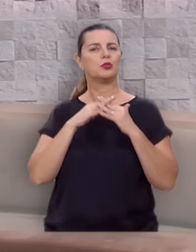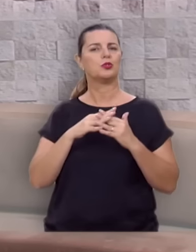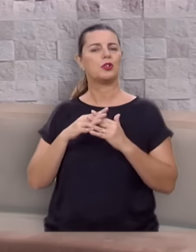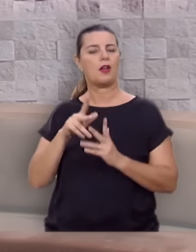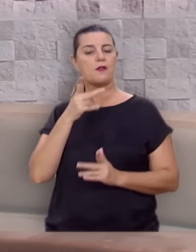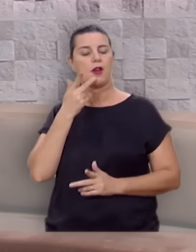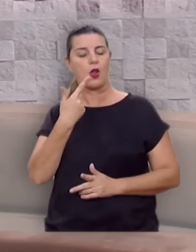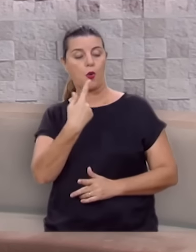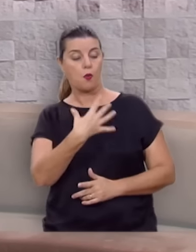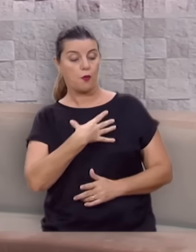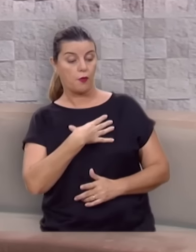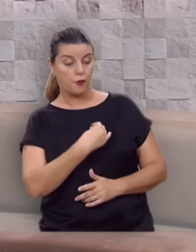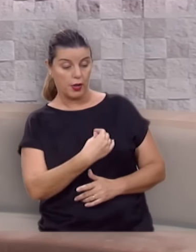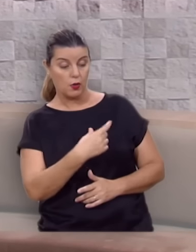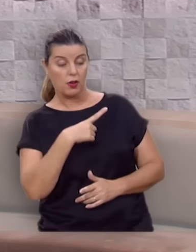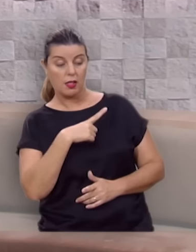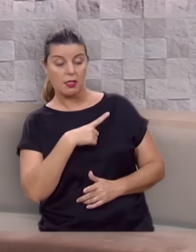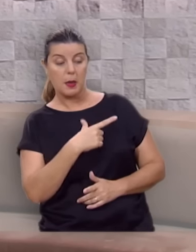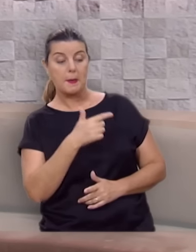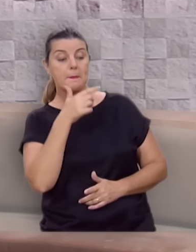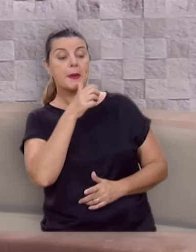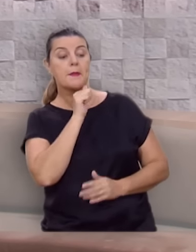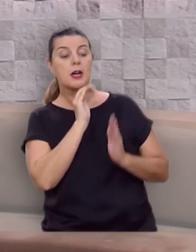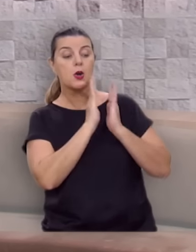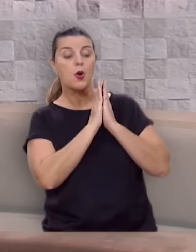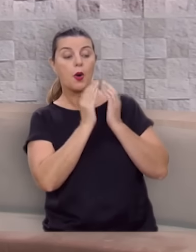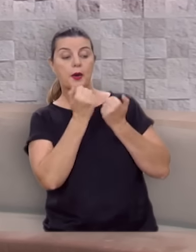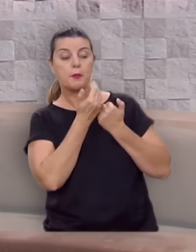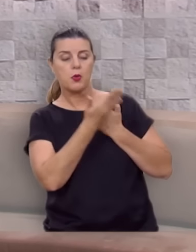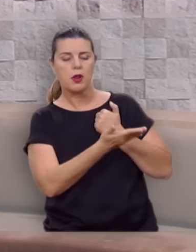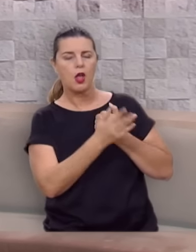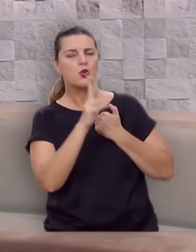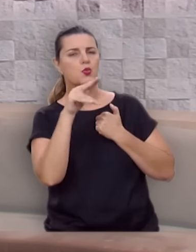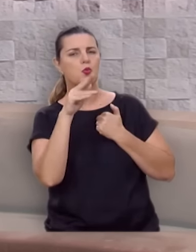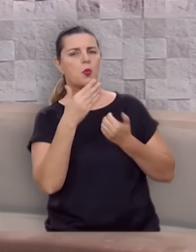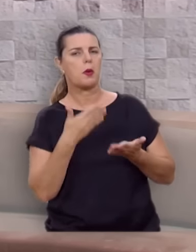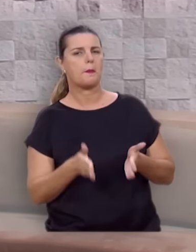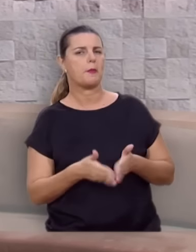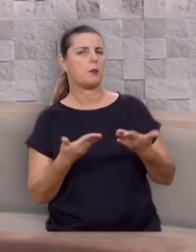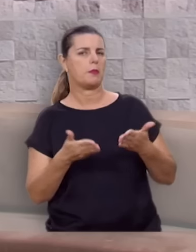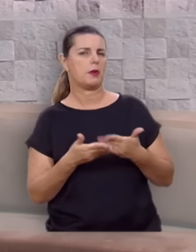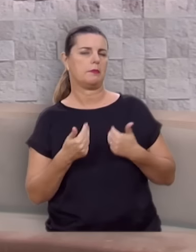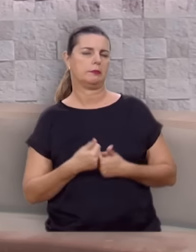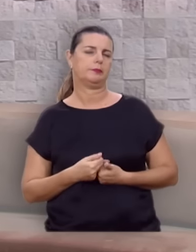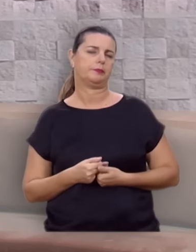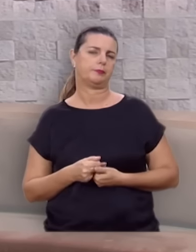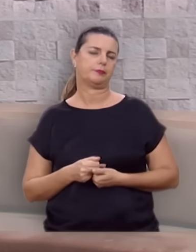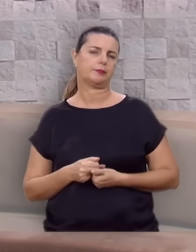que um filho que tem uma mãe que ora por ele nunca é pobre.